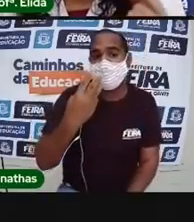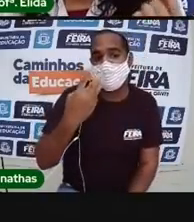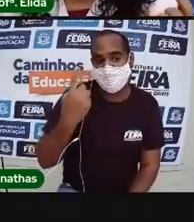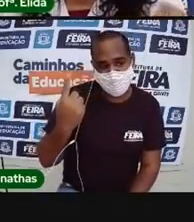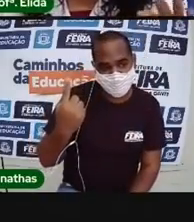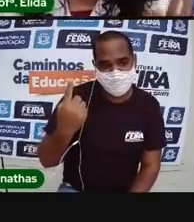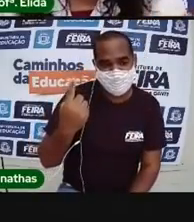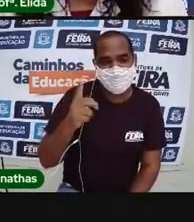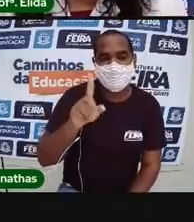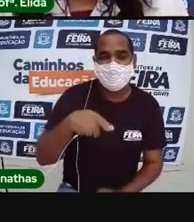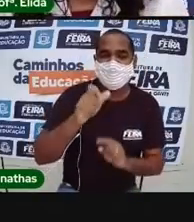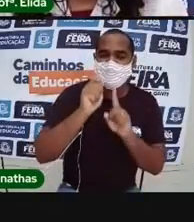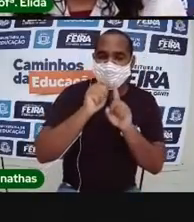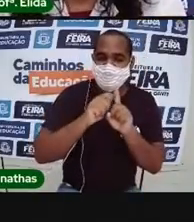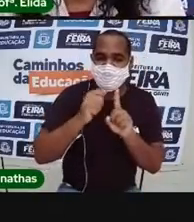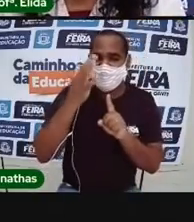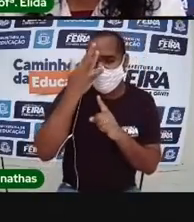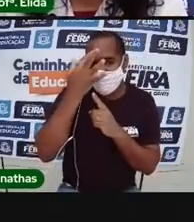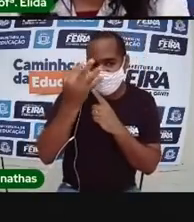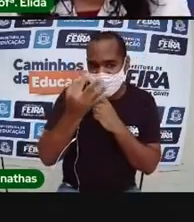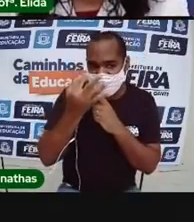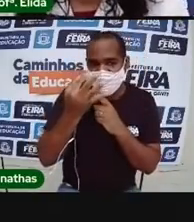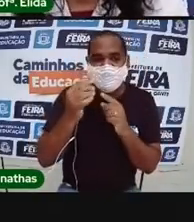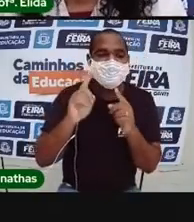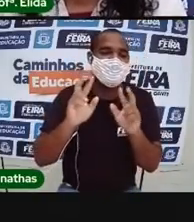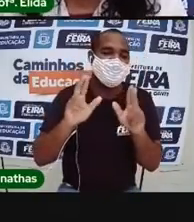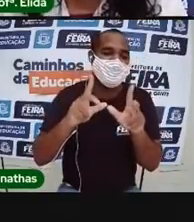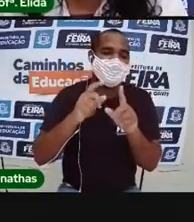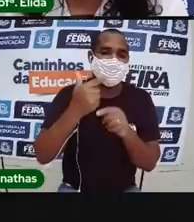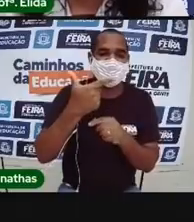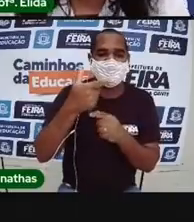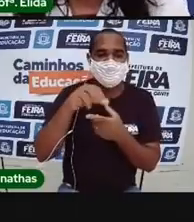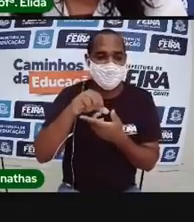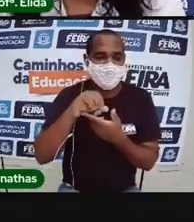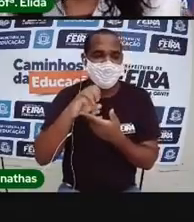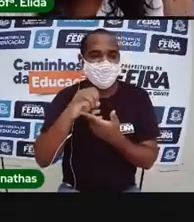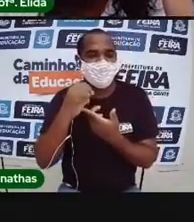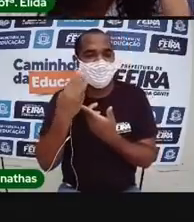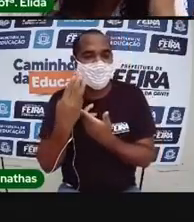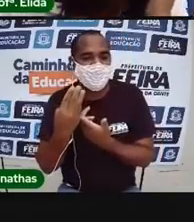e tem o mês de fevereiro que tem 29 ou 30.